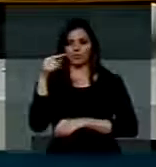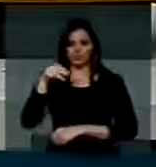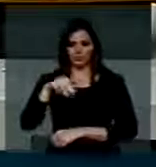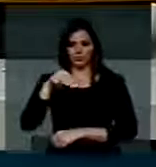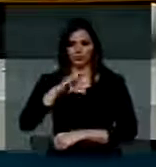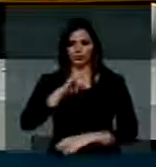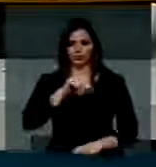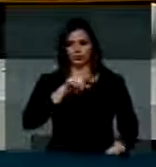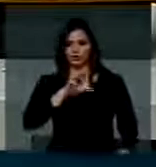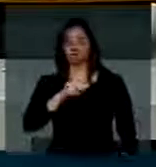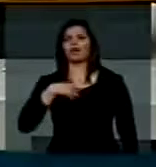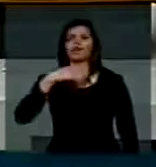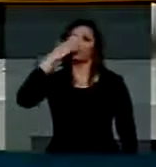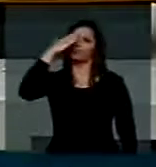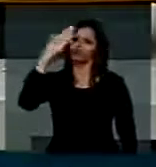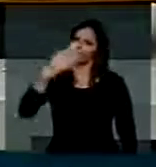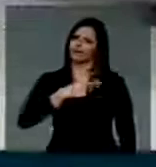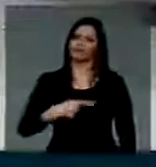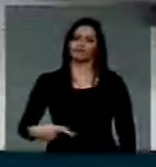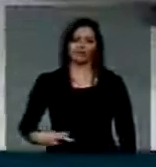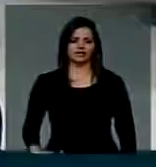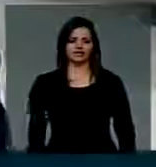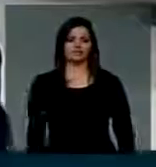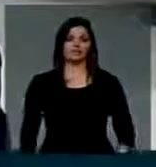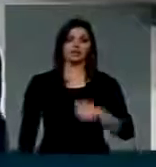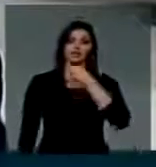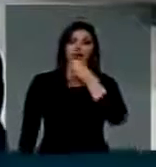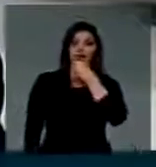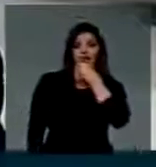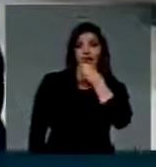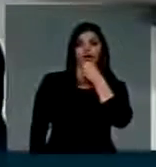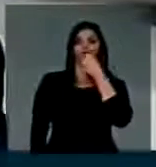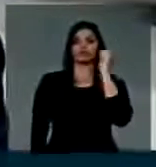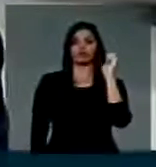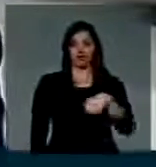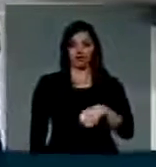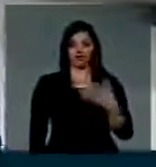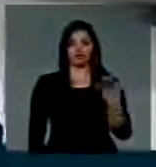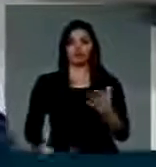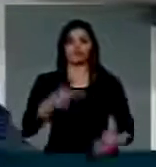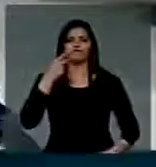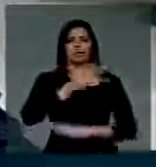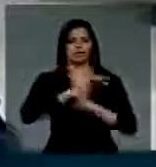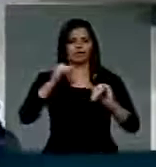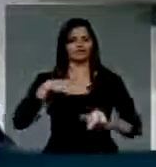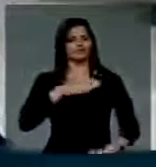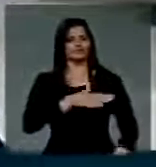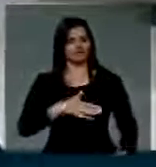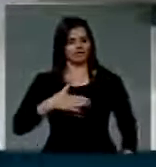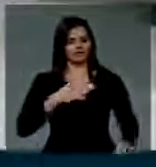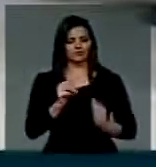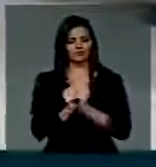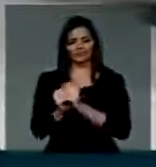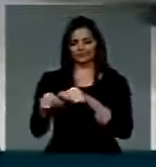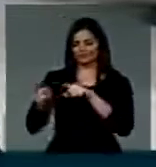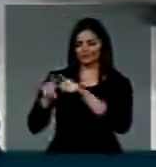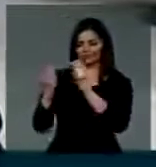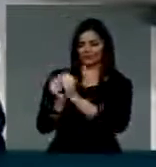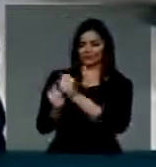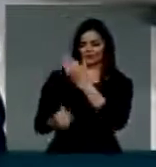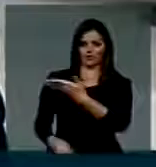Escócio. Muito obrigado, Sr. Presidente. Eu estava dizendo que aqui é uma satisfação estar aqui ao lado dos meus grandes